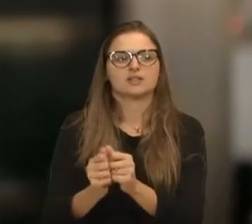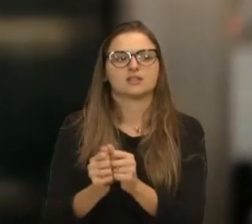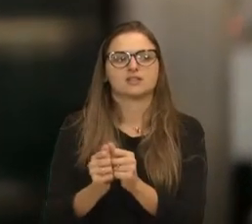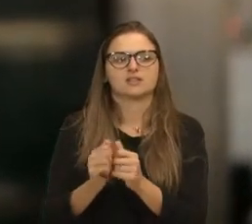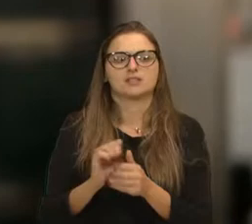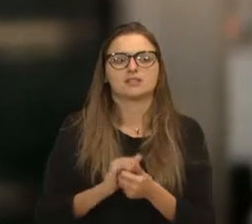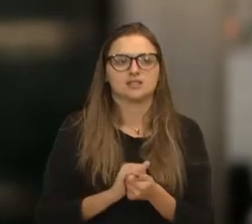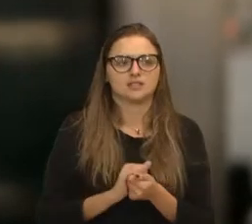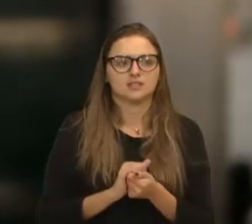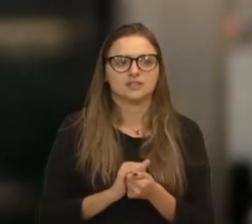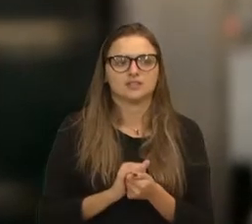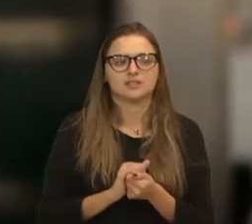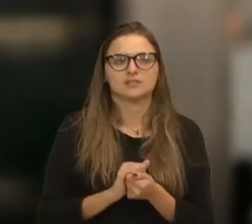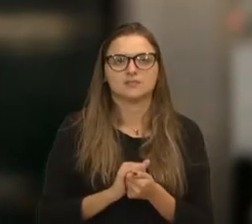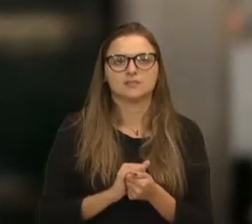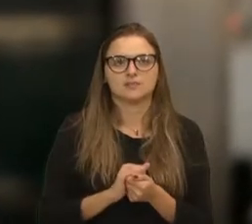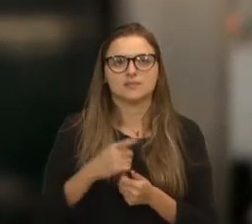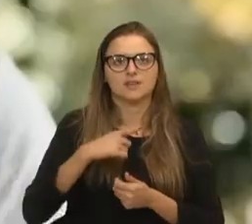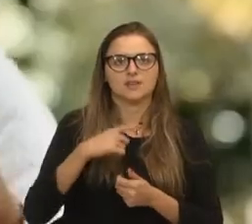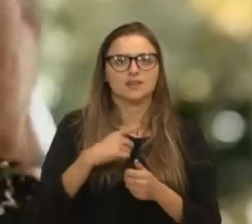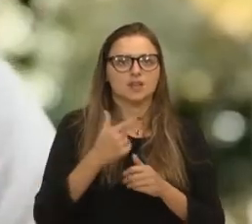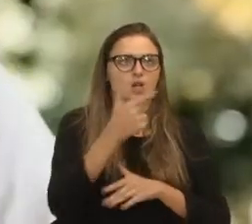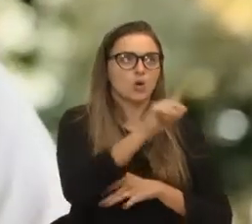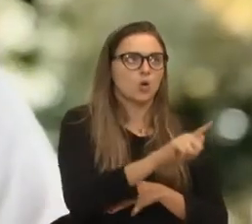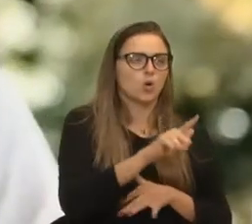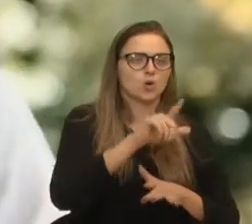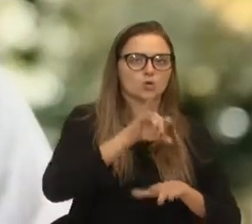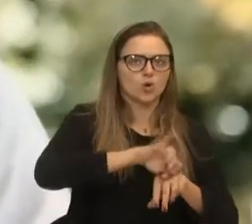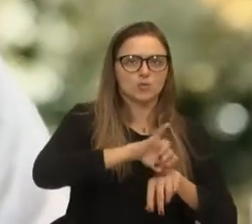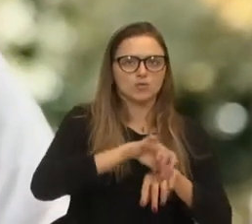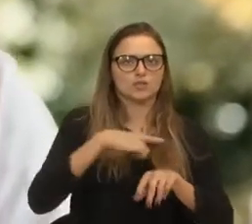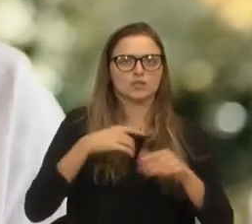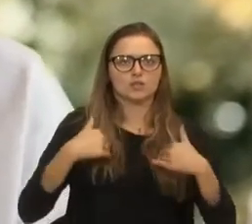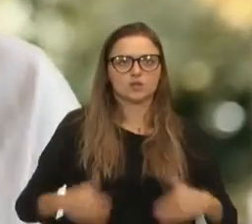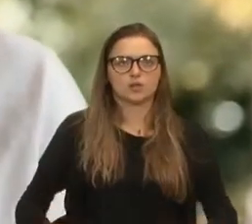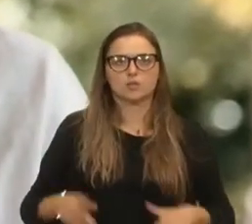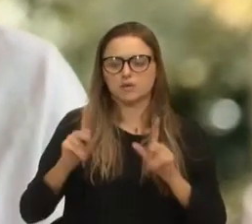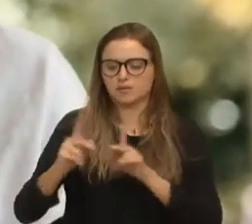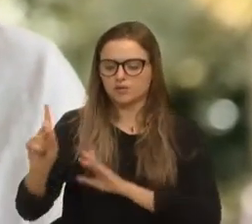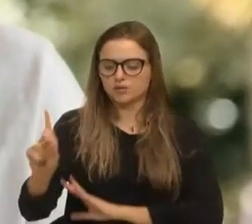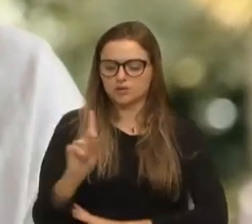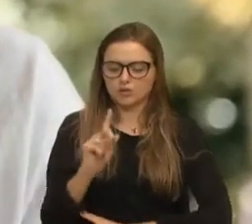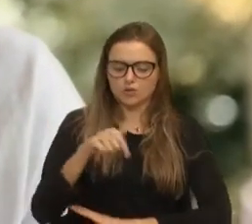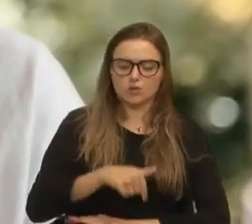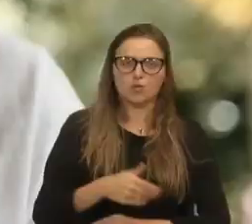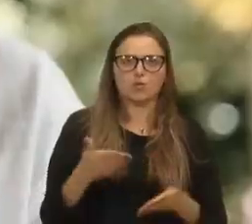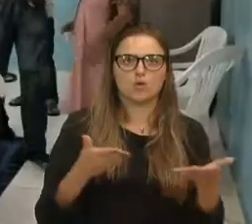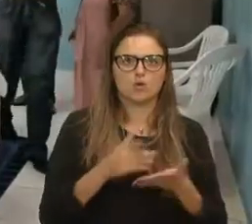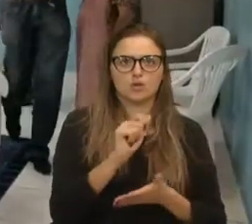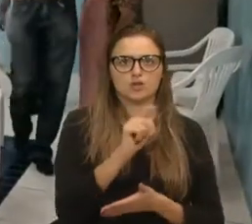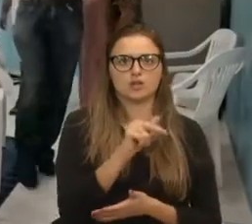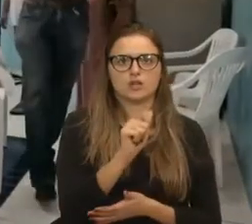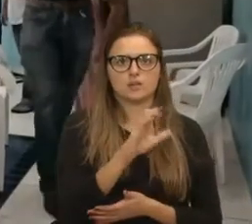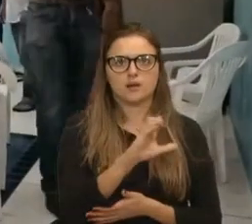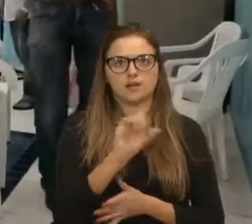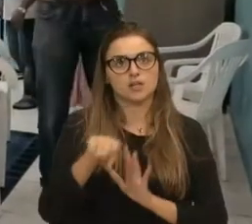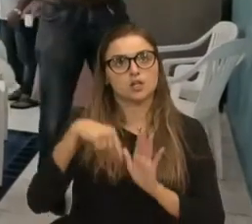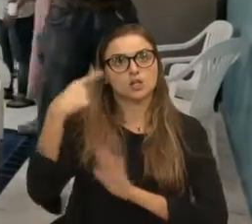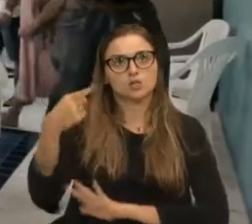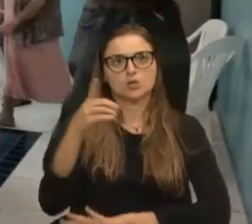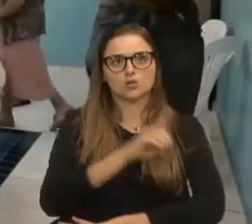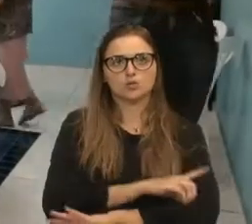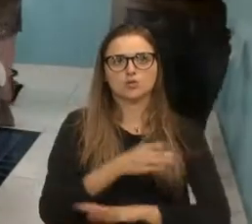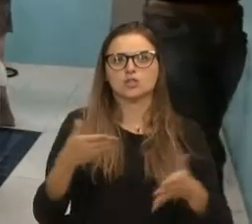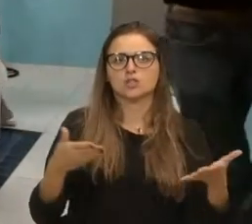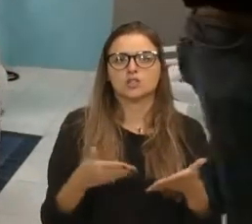de metal no celular ou outros objetos. Desde o primeiro momento, o camarada chegou hoje para cumprir pena dentro da PAC, no dia seguinte ele já vai